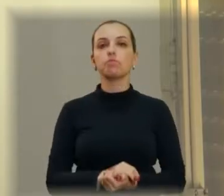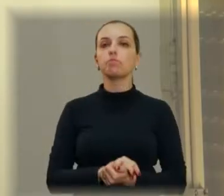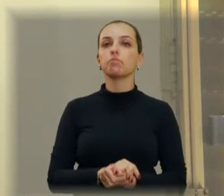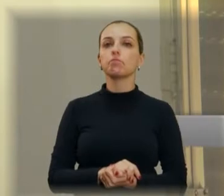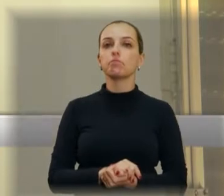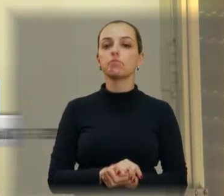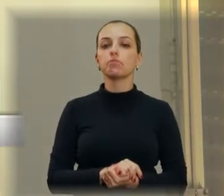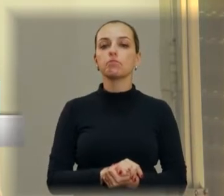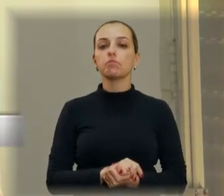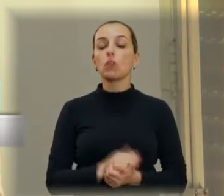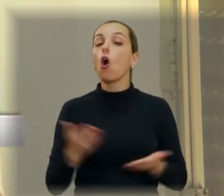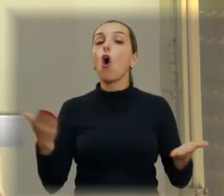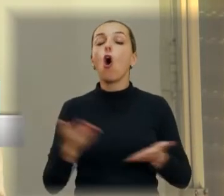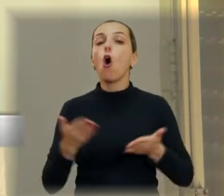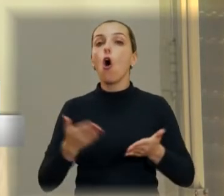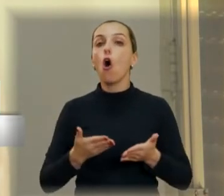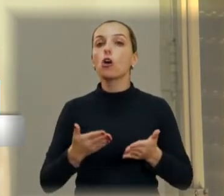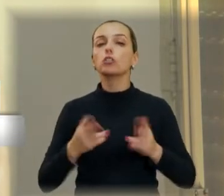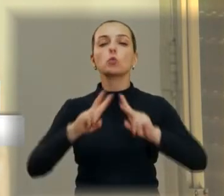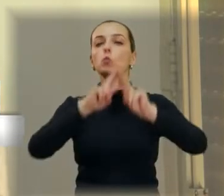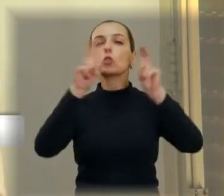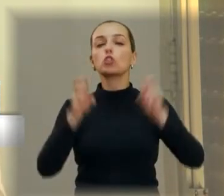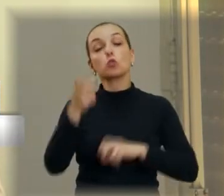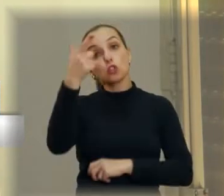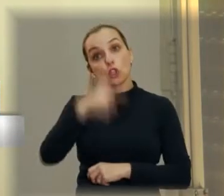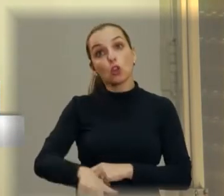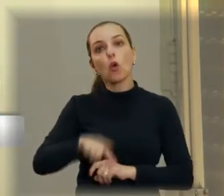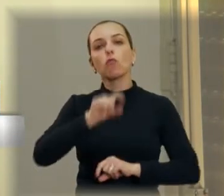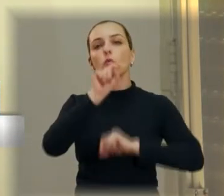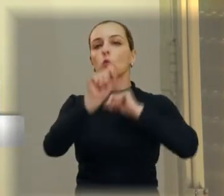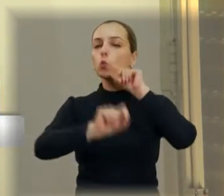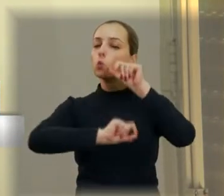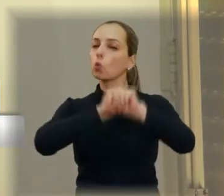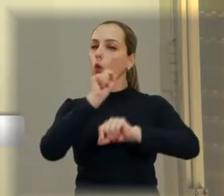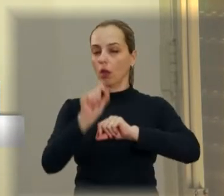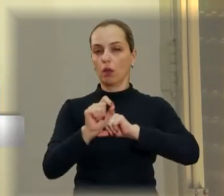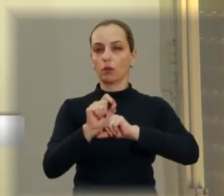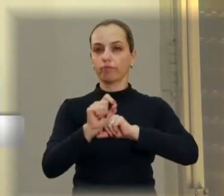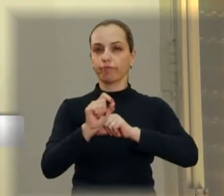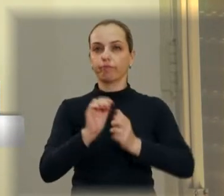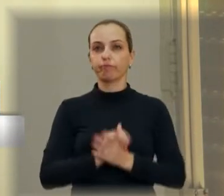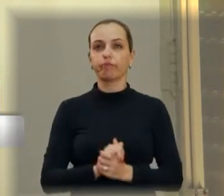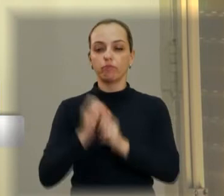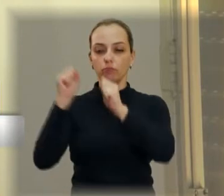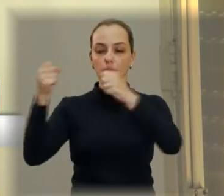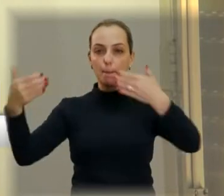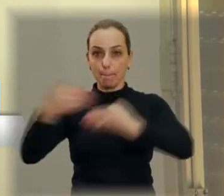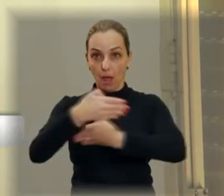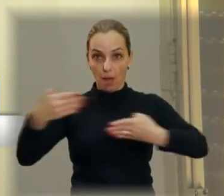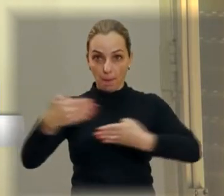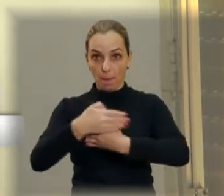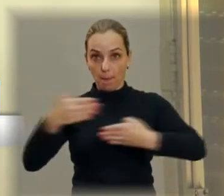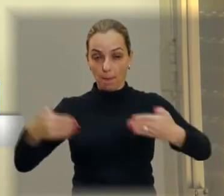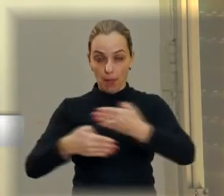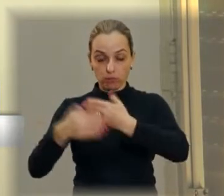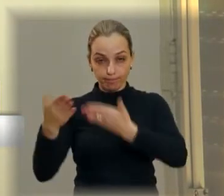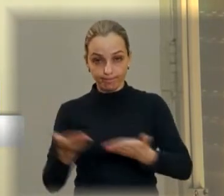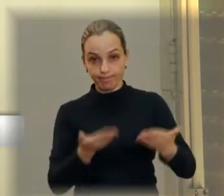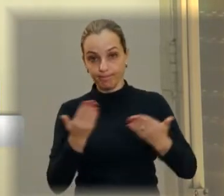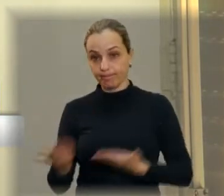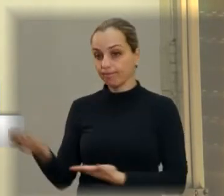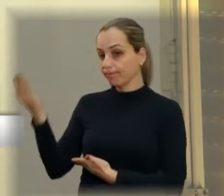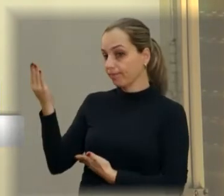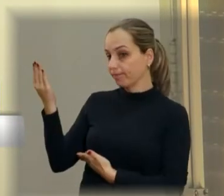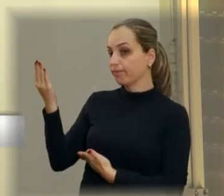A gente abre o nosso pequeno expediente de hoje, falando novamente, gostaria de colocar a nossa transparência aí, a nossa projeção, da Semana do Jovem Empreendedor, que está